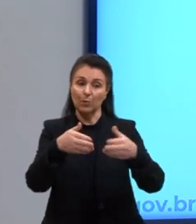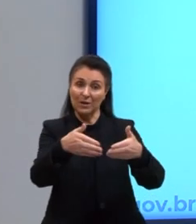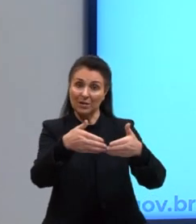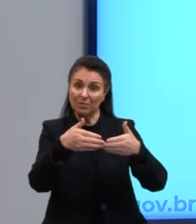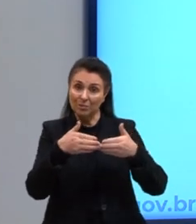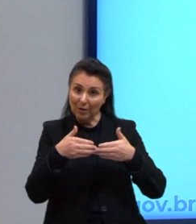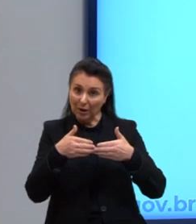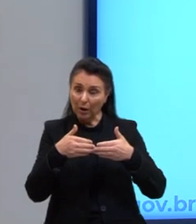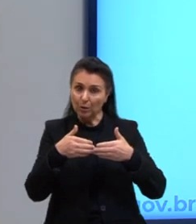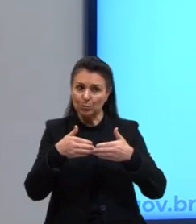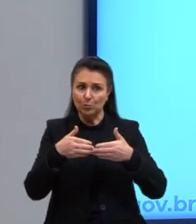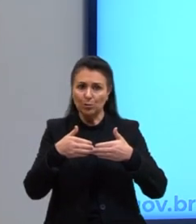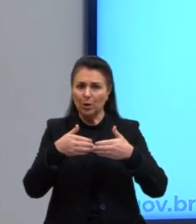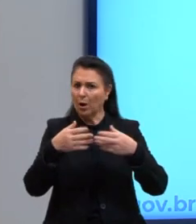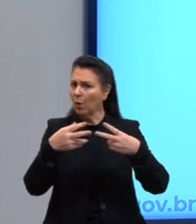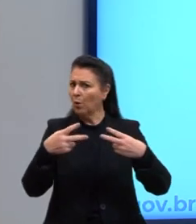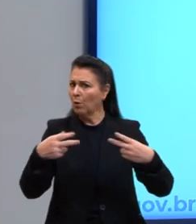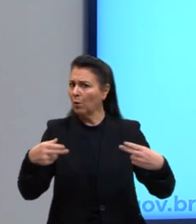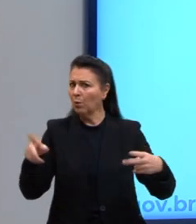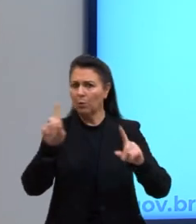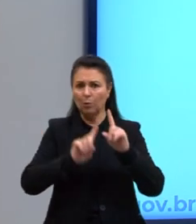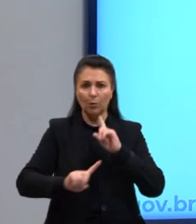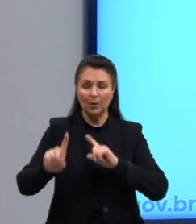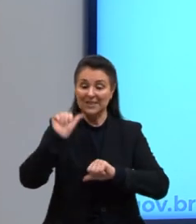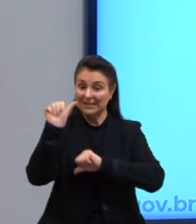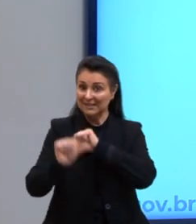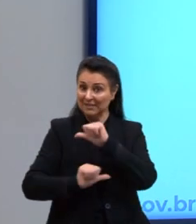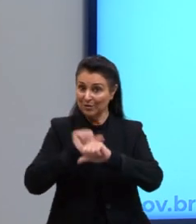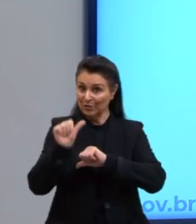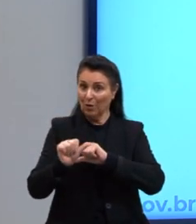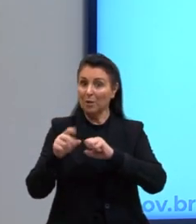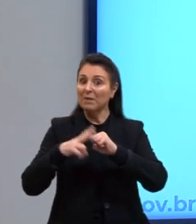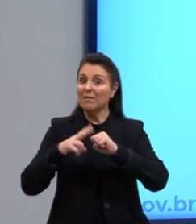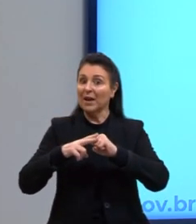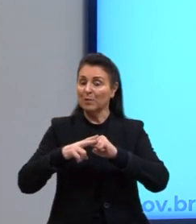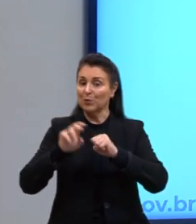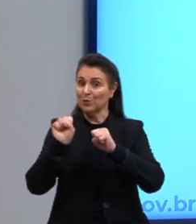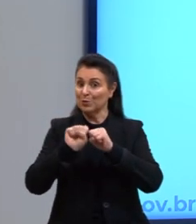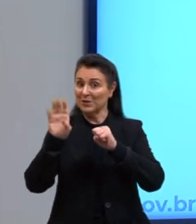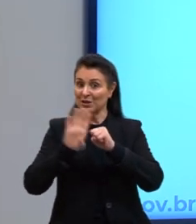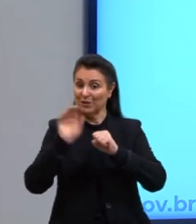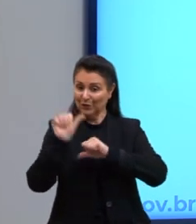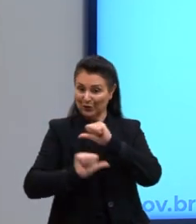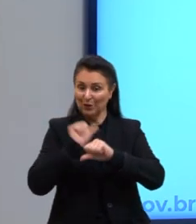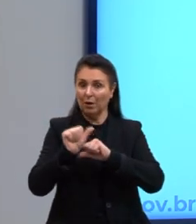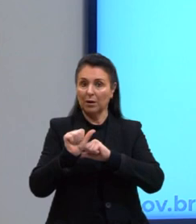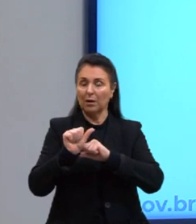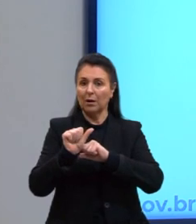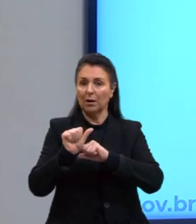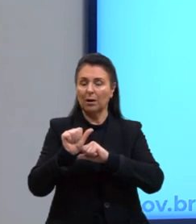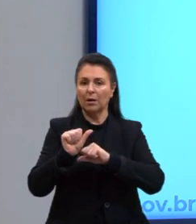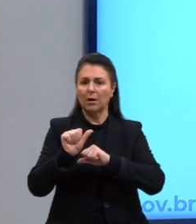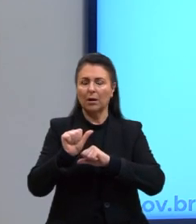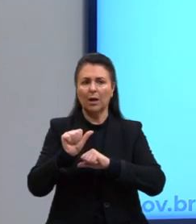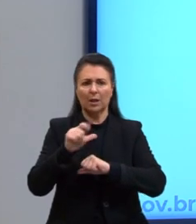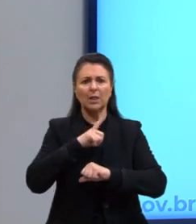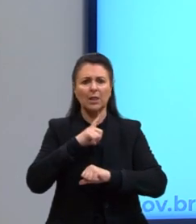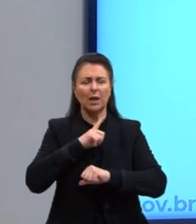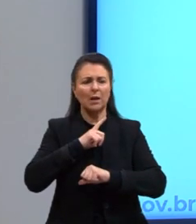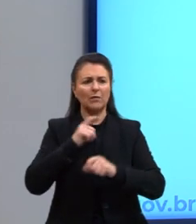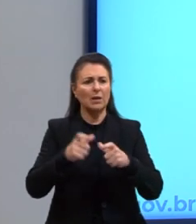um objeto. Se a gente transforma esse verbo em um substantivo, houve aumento. Aumento